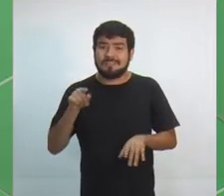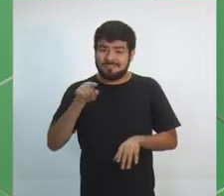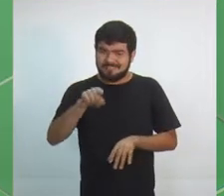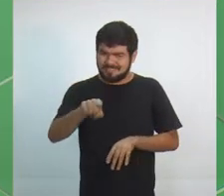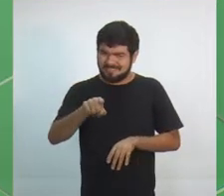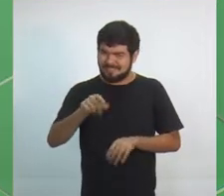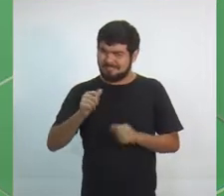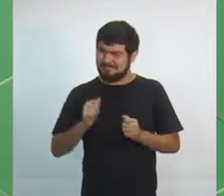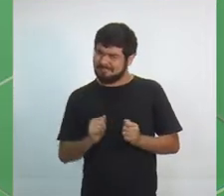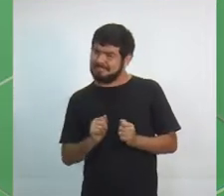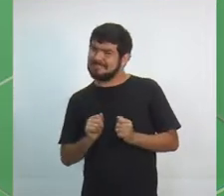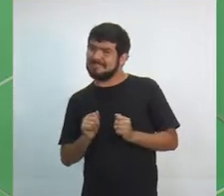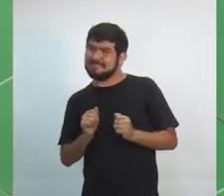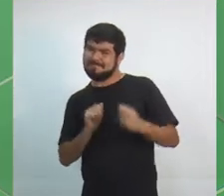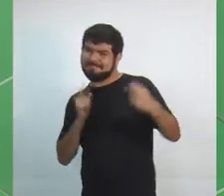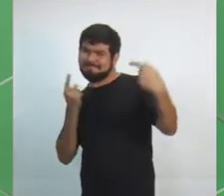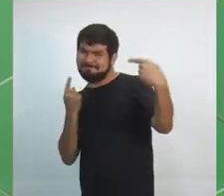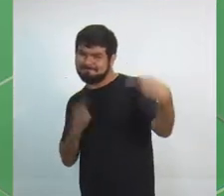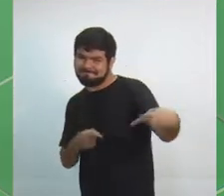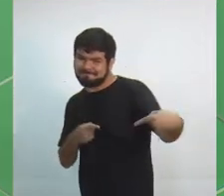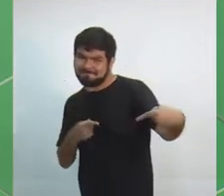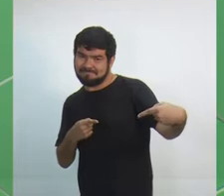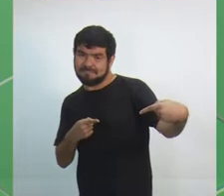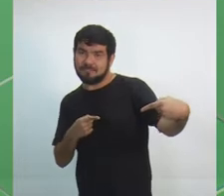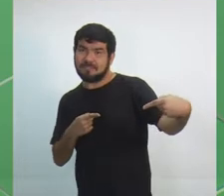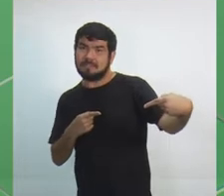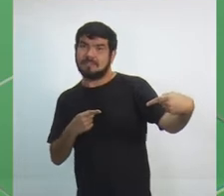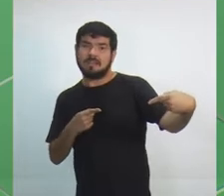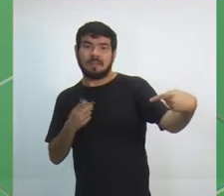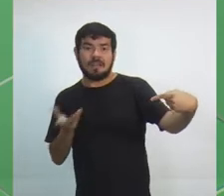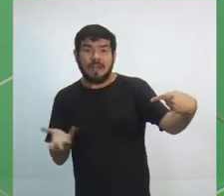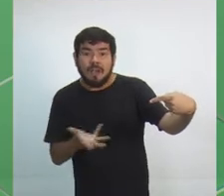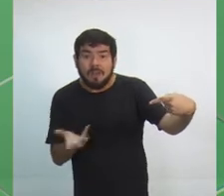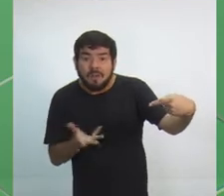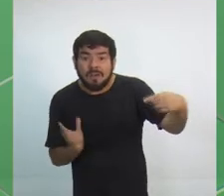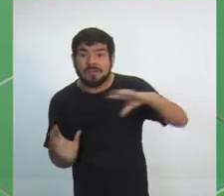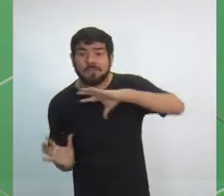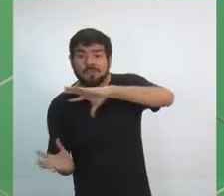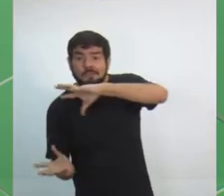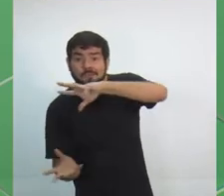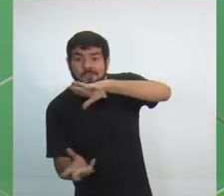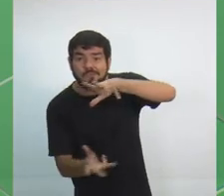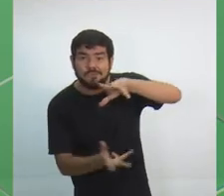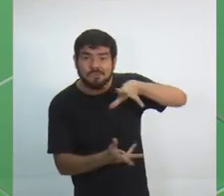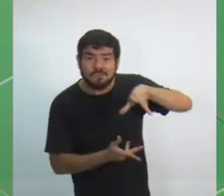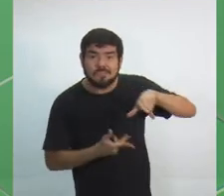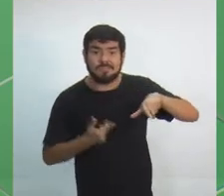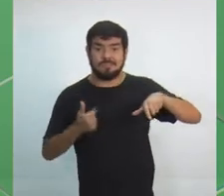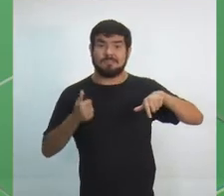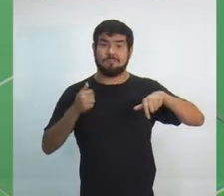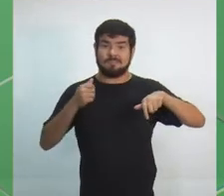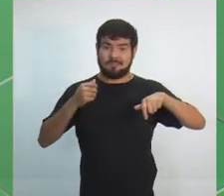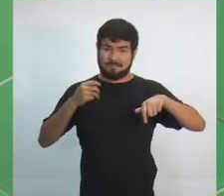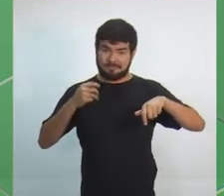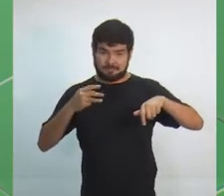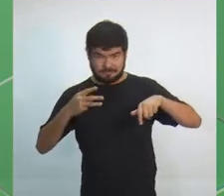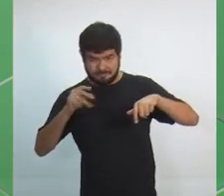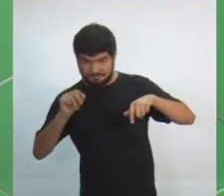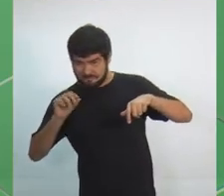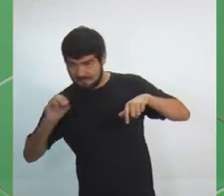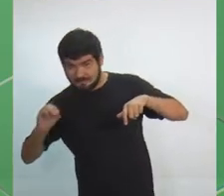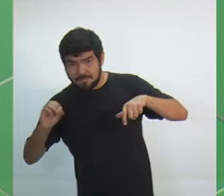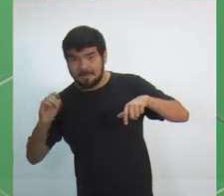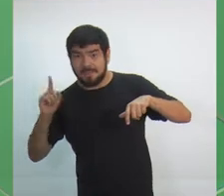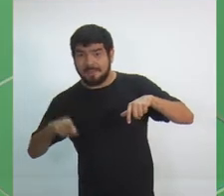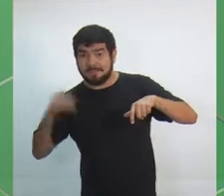dar competitividade nesse momento que o mundo está instalando a indústria 4.0, é importante dizer que,